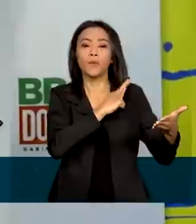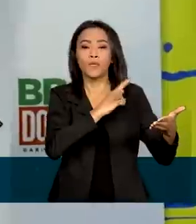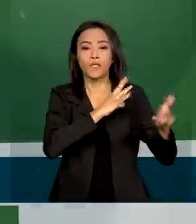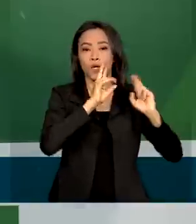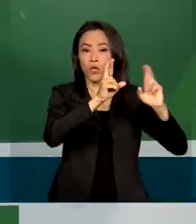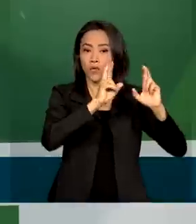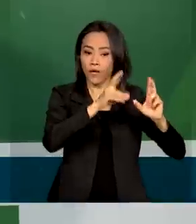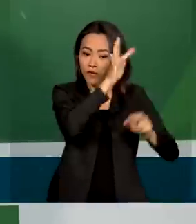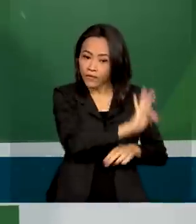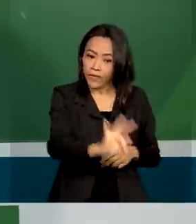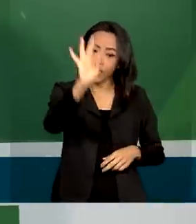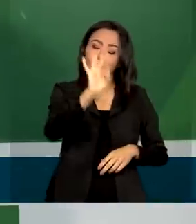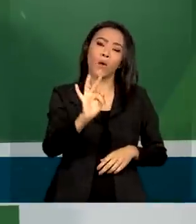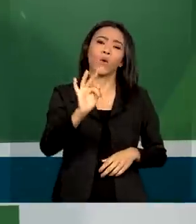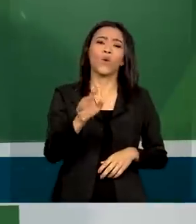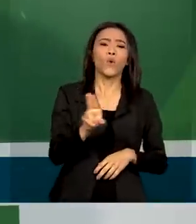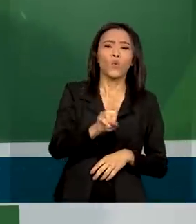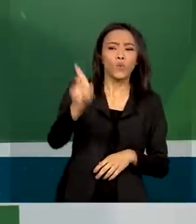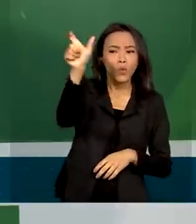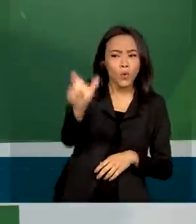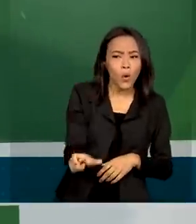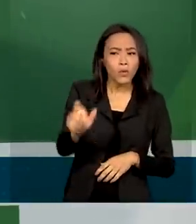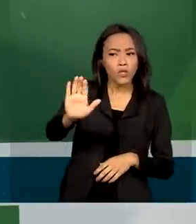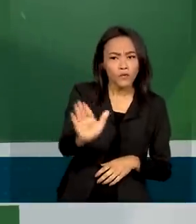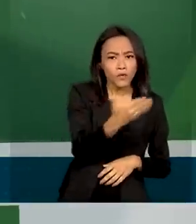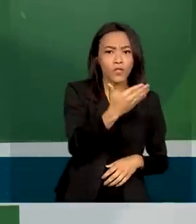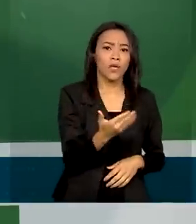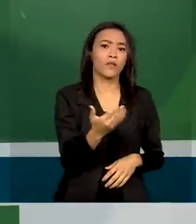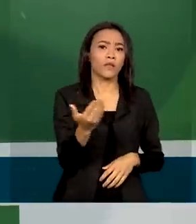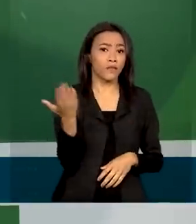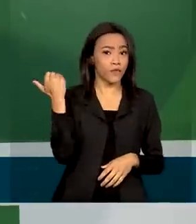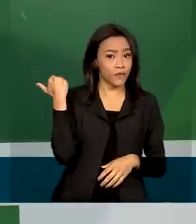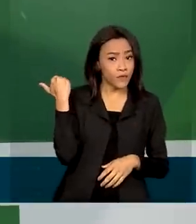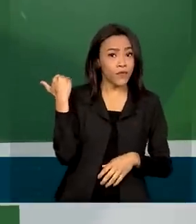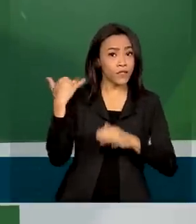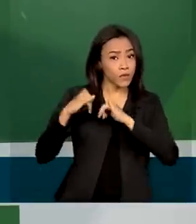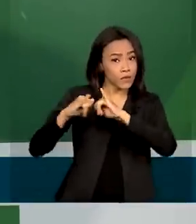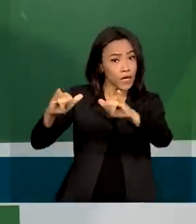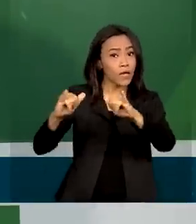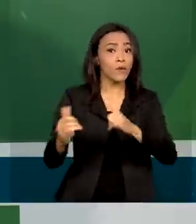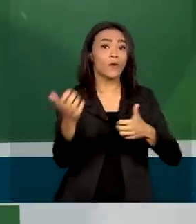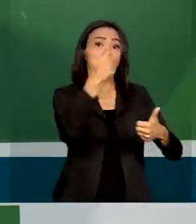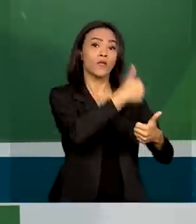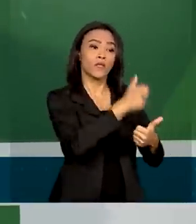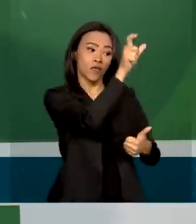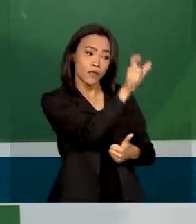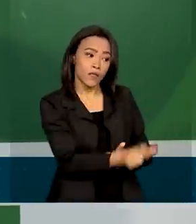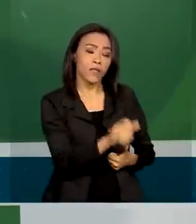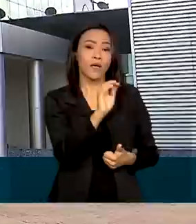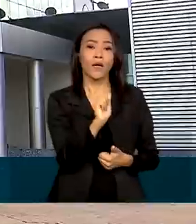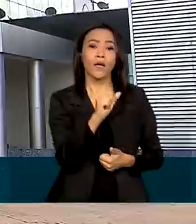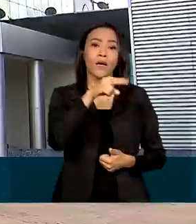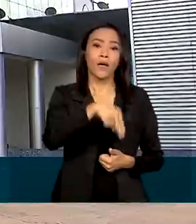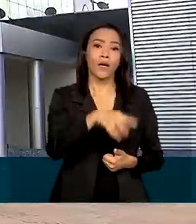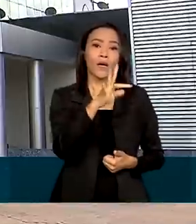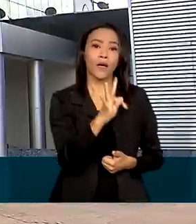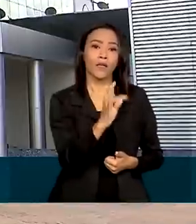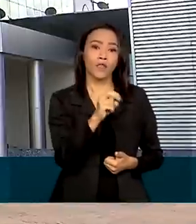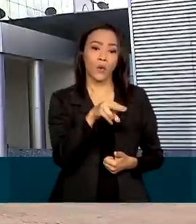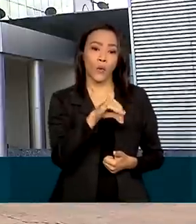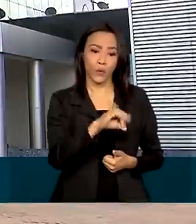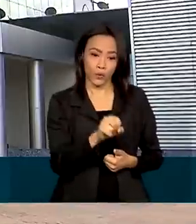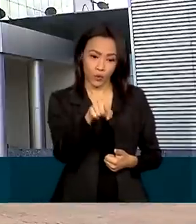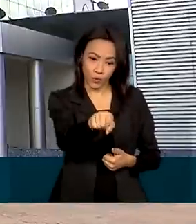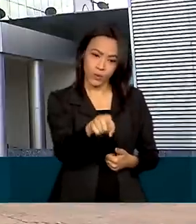Federal. No lugar de Edmar Camata, anunciado na terça-feira, ficará Antônio Fernando Oliveira, que está na